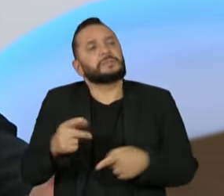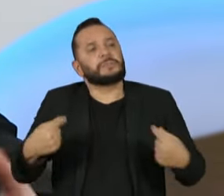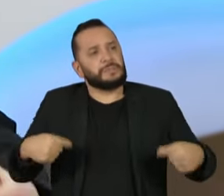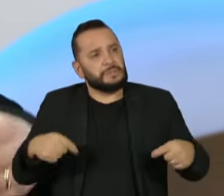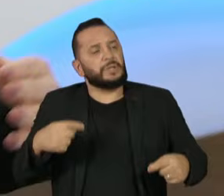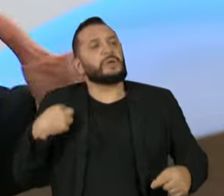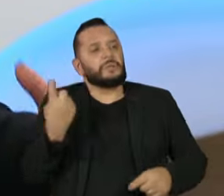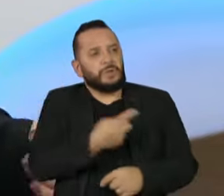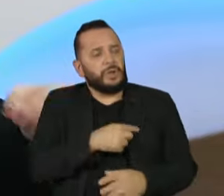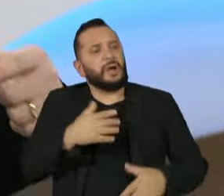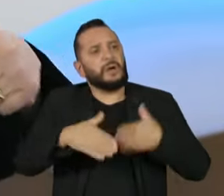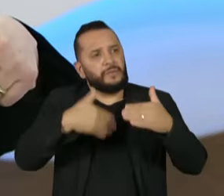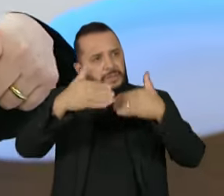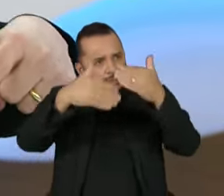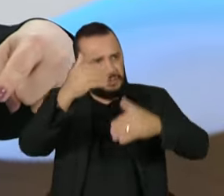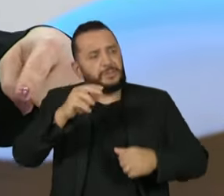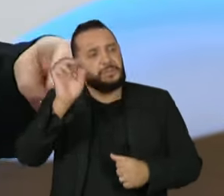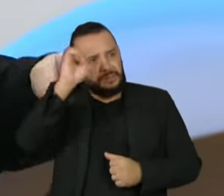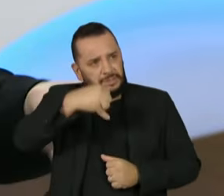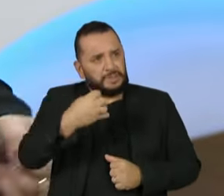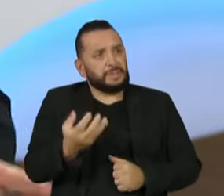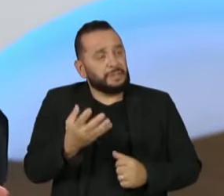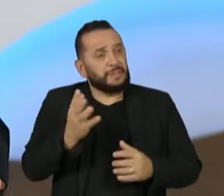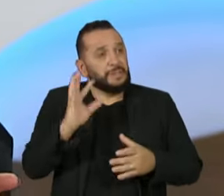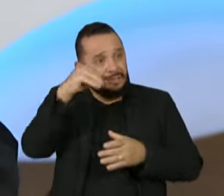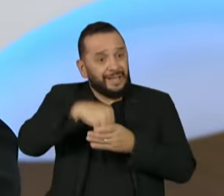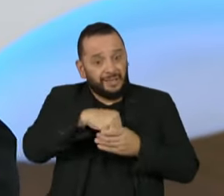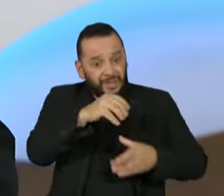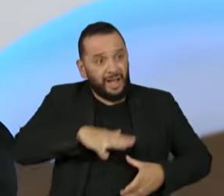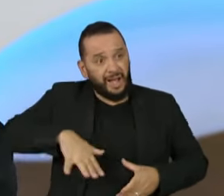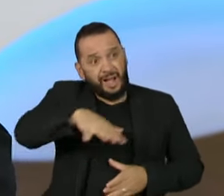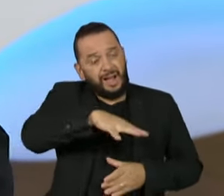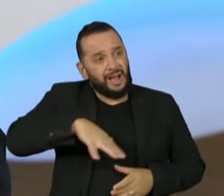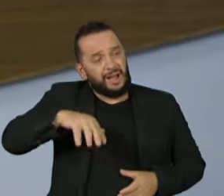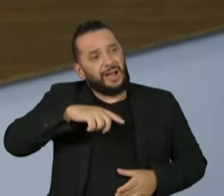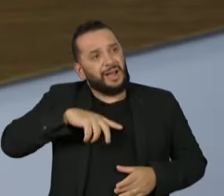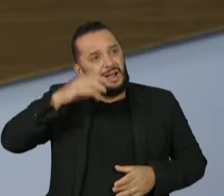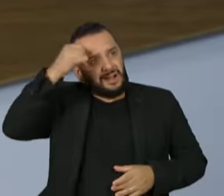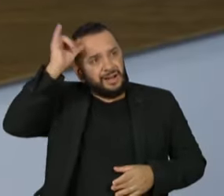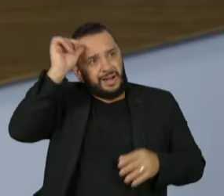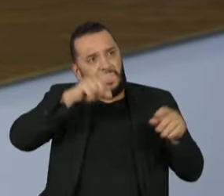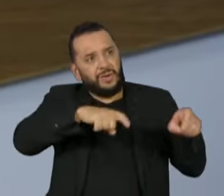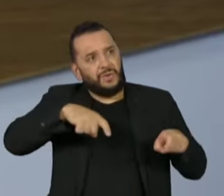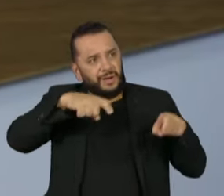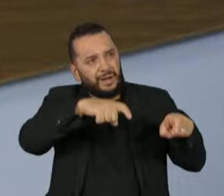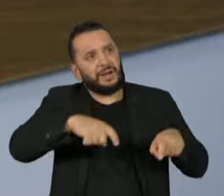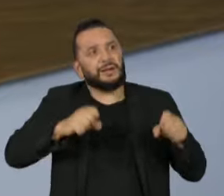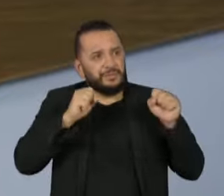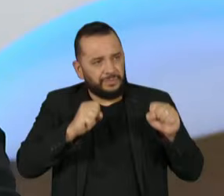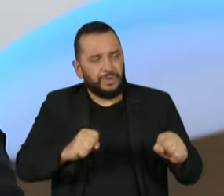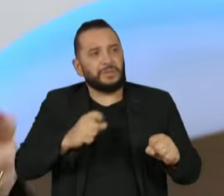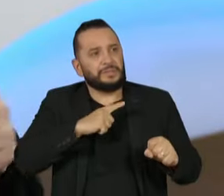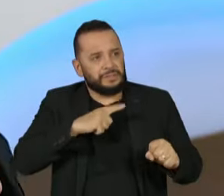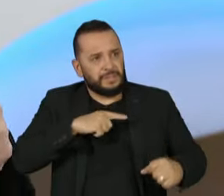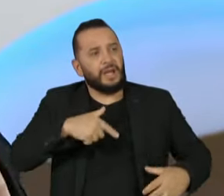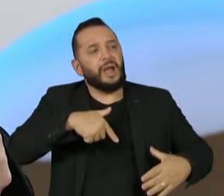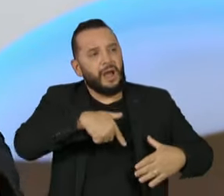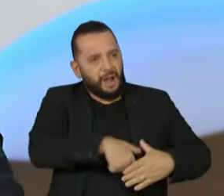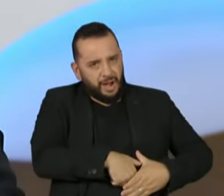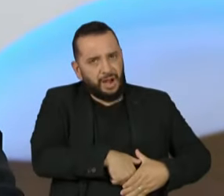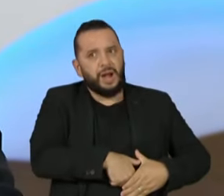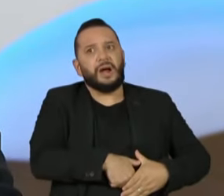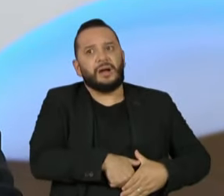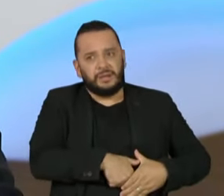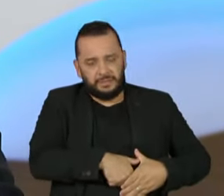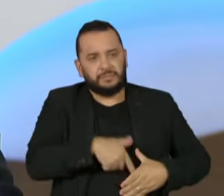Então, nós avançamos dentro desse limite de que dentro do espaço da propriedade poderia haver a possibilidade da